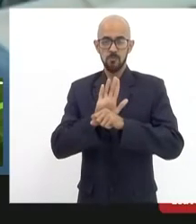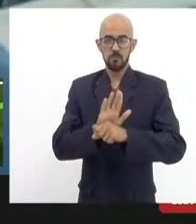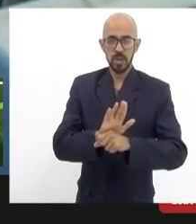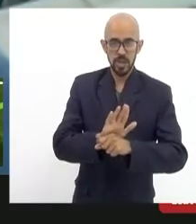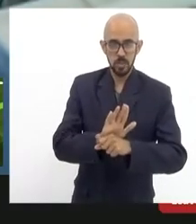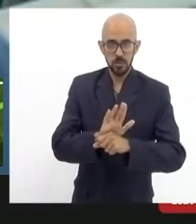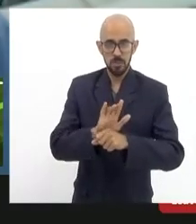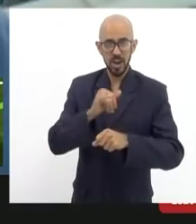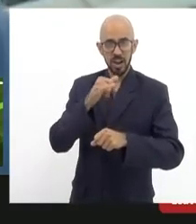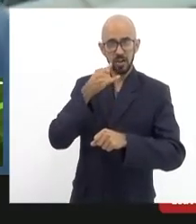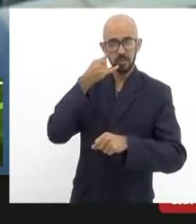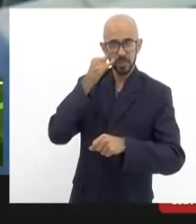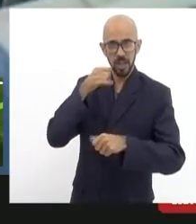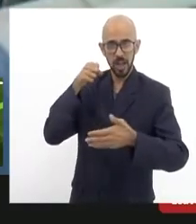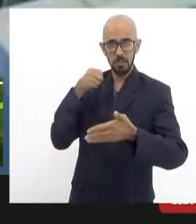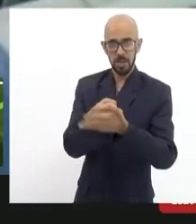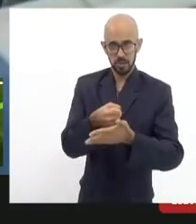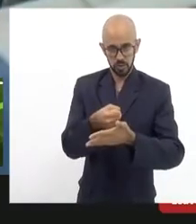colisão